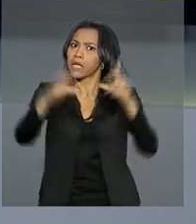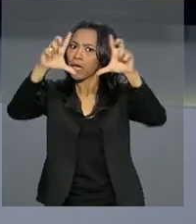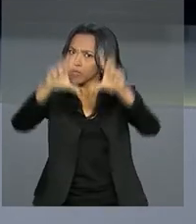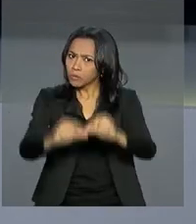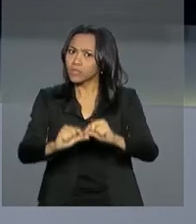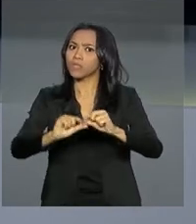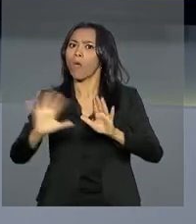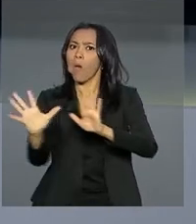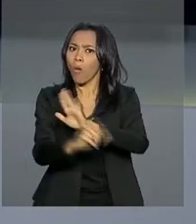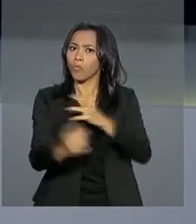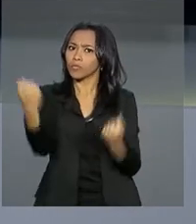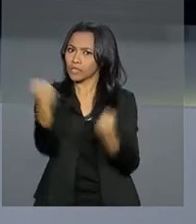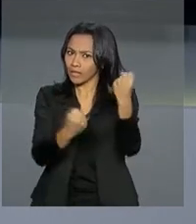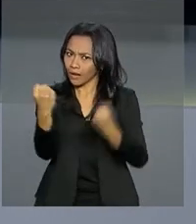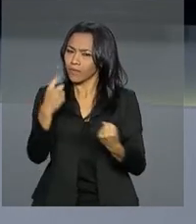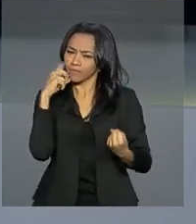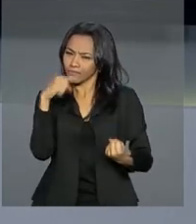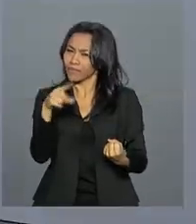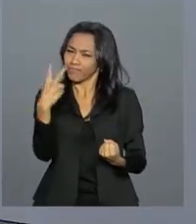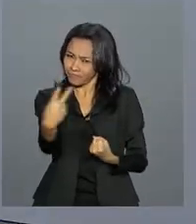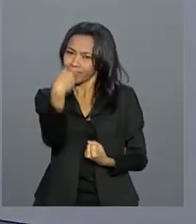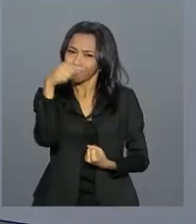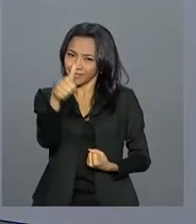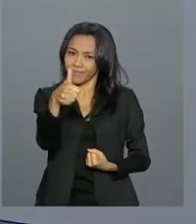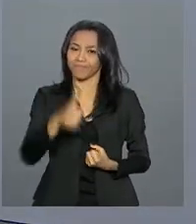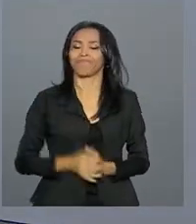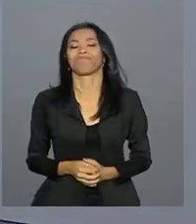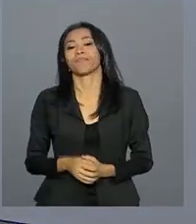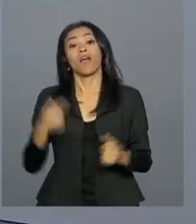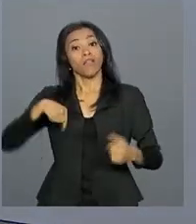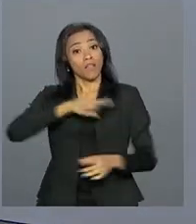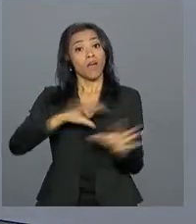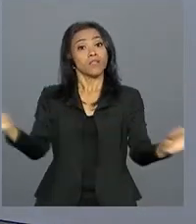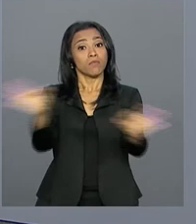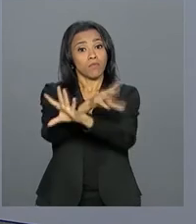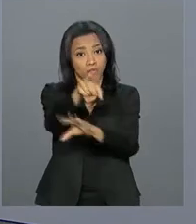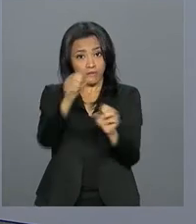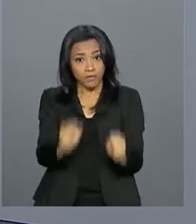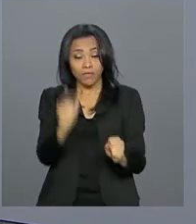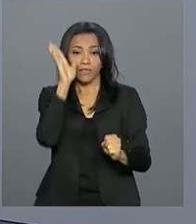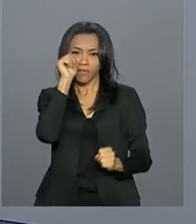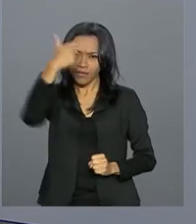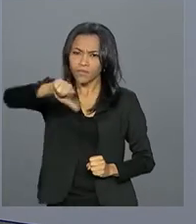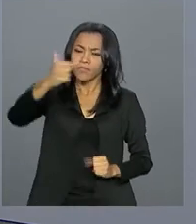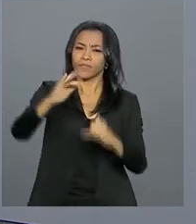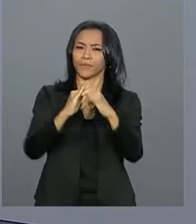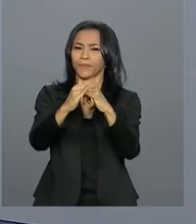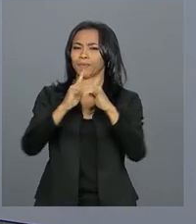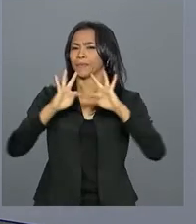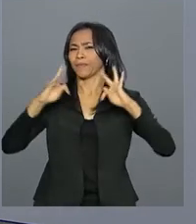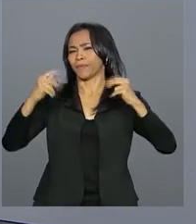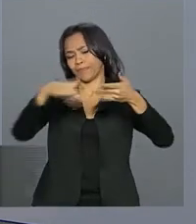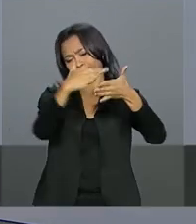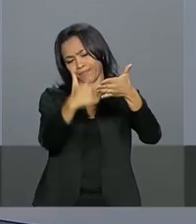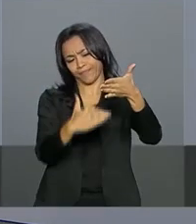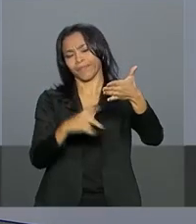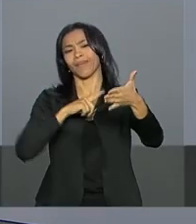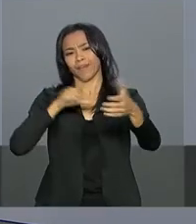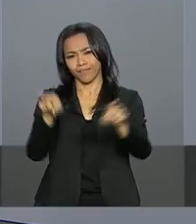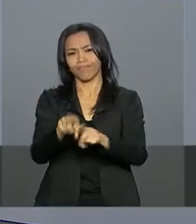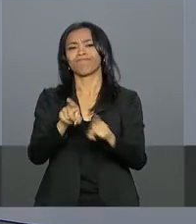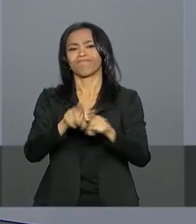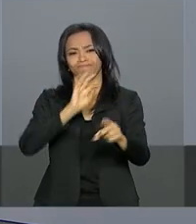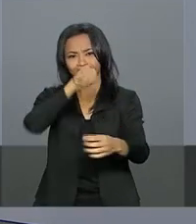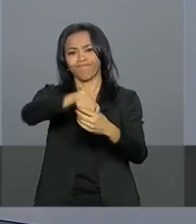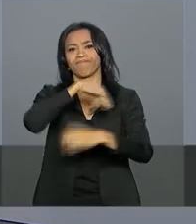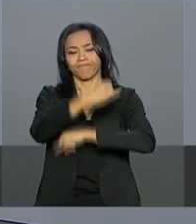cargas e de veículos. Não perca! Nós ficamos por aqui, você pode rever as reportagens no YouTube e toda a nossa programação também está